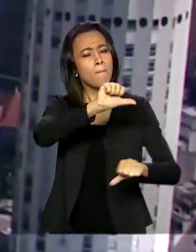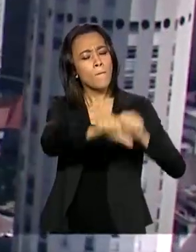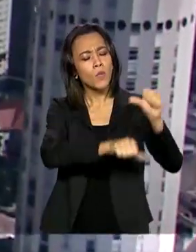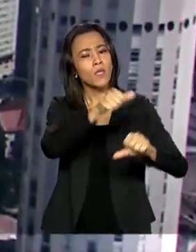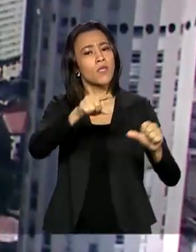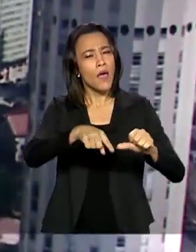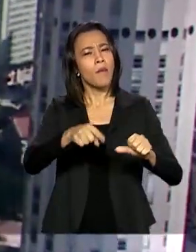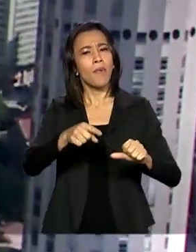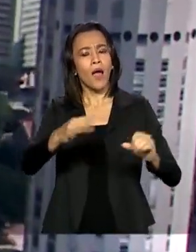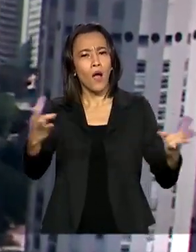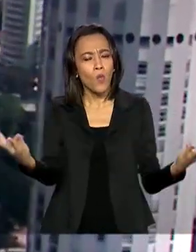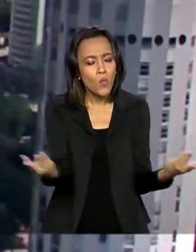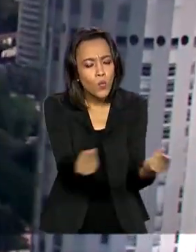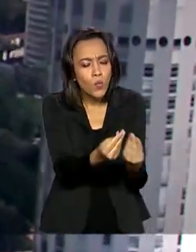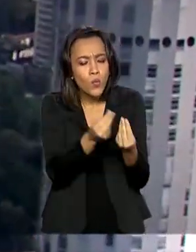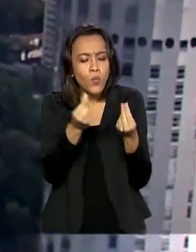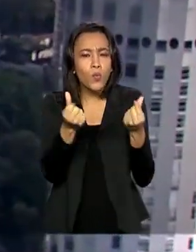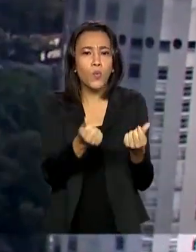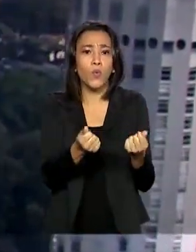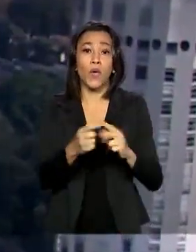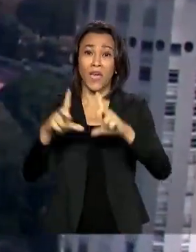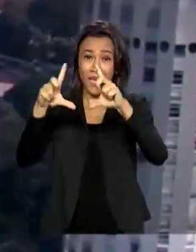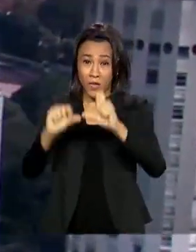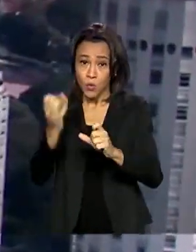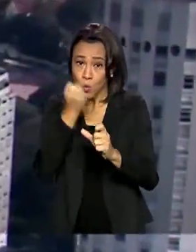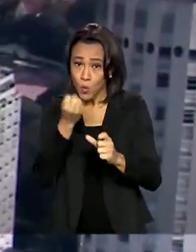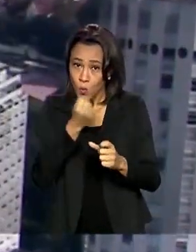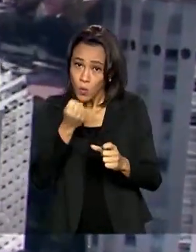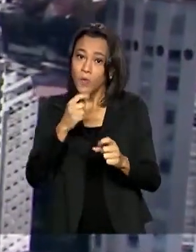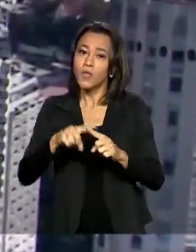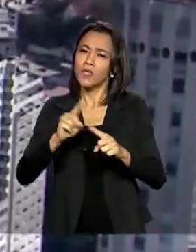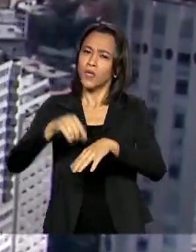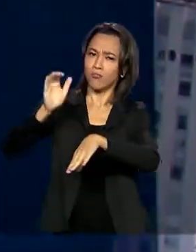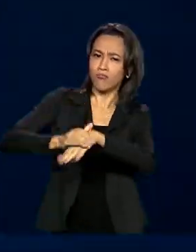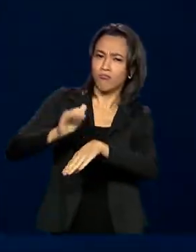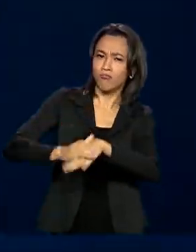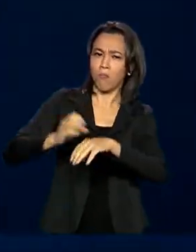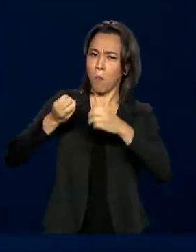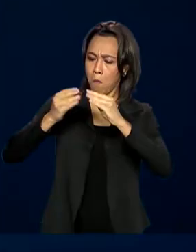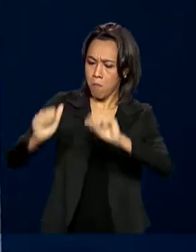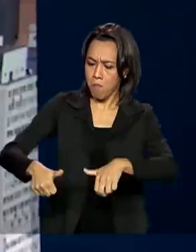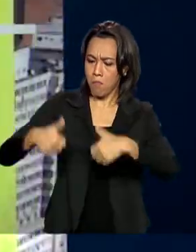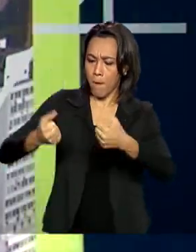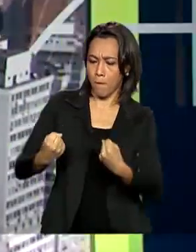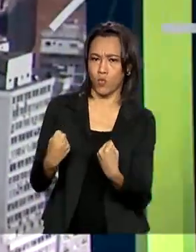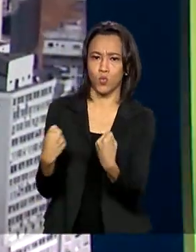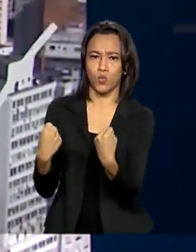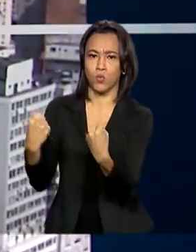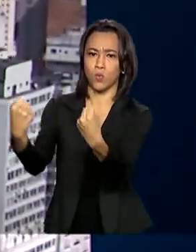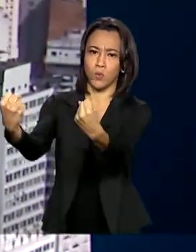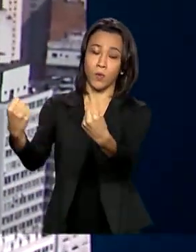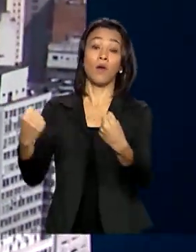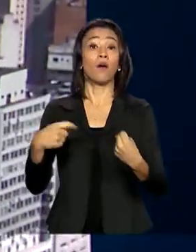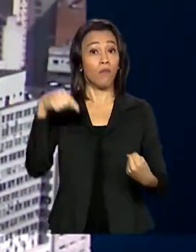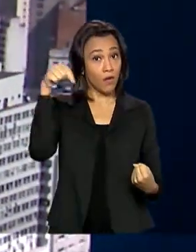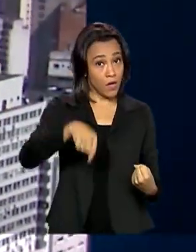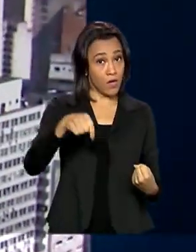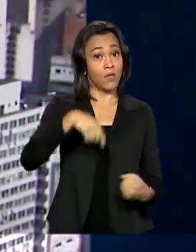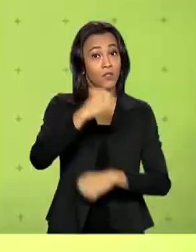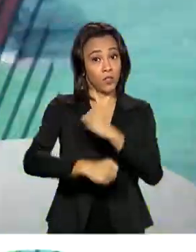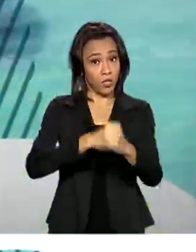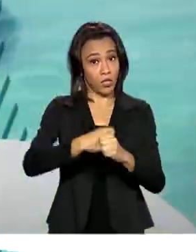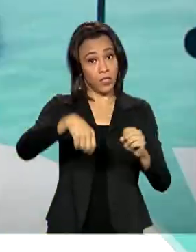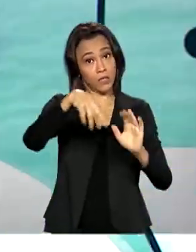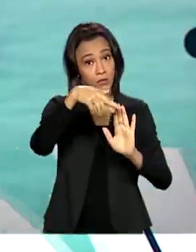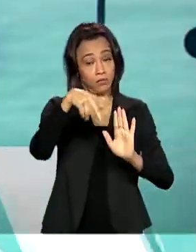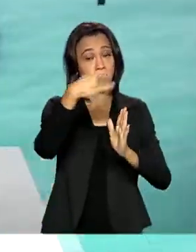a eficiência energética, reduzindo o consumo e melhorando a autonomia dos veículos. Publicada em janeiro deste ano, a resolução